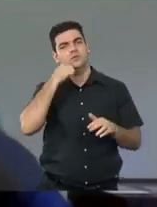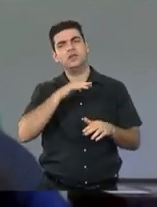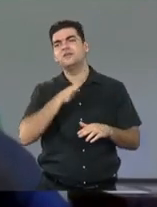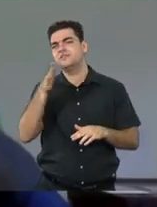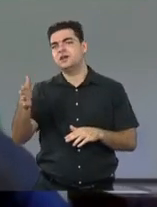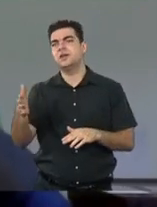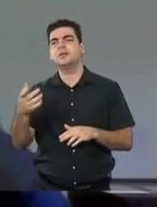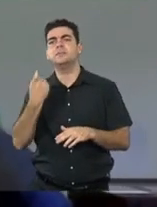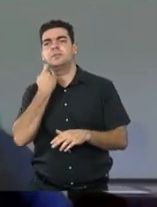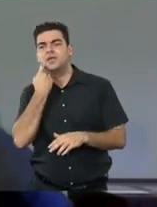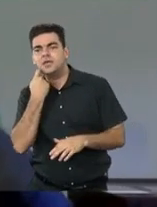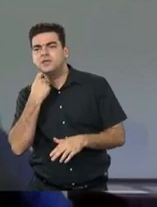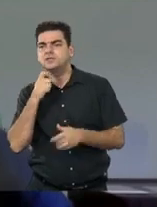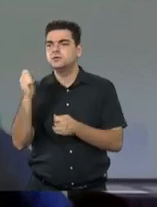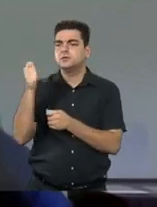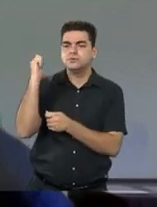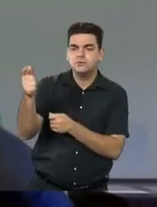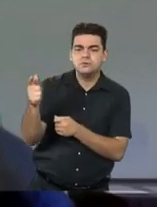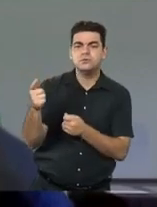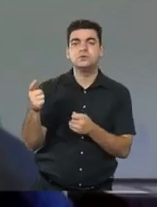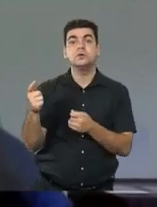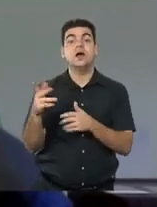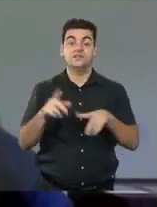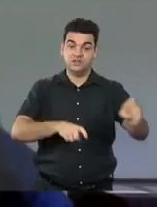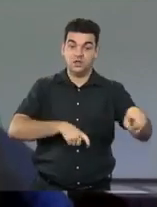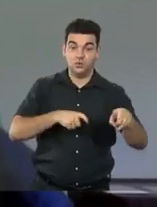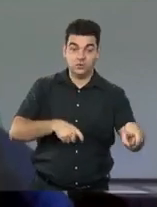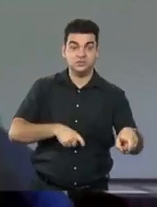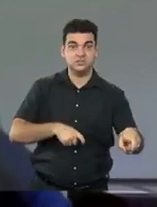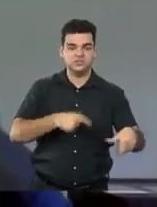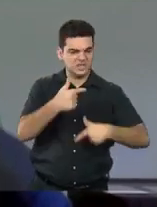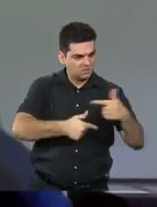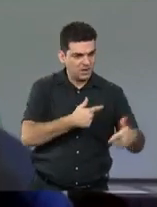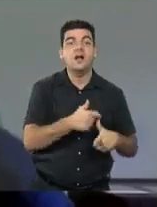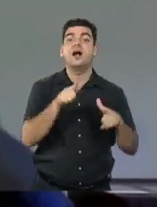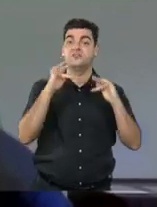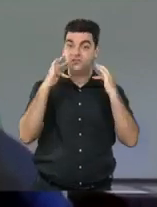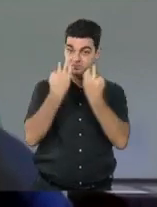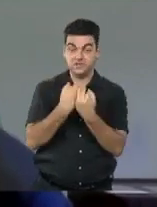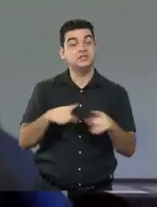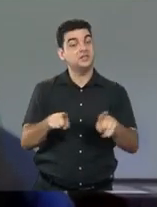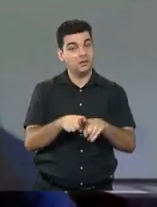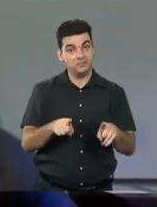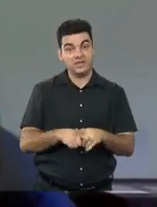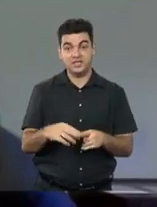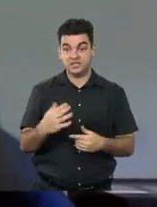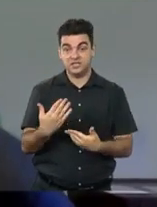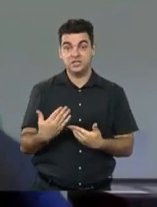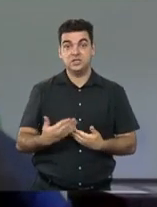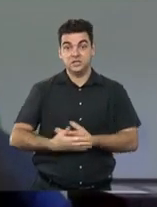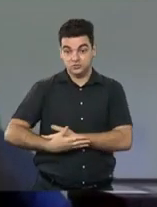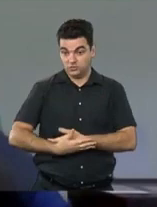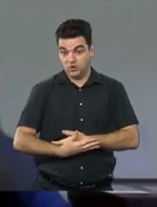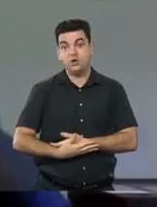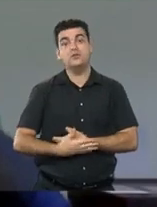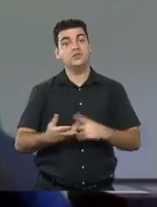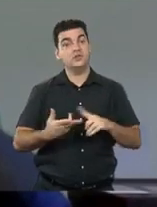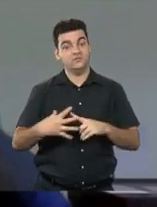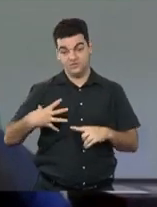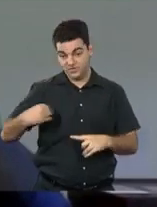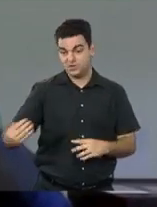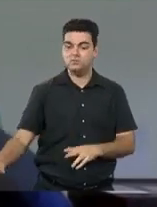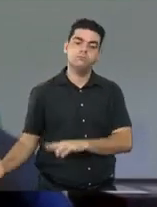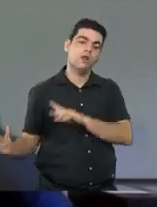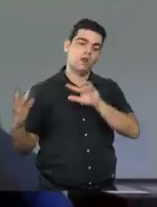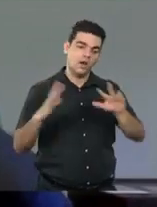elas compartilham, vão para a roça, a família toda, a criança, inclusive, vai seguindo os caminhos para ver